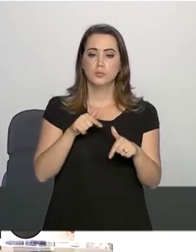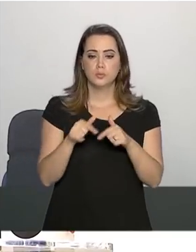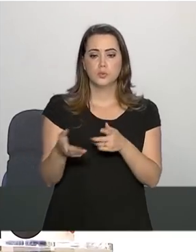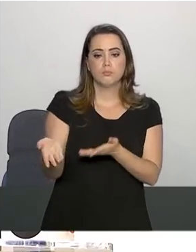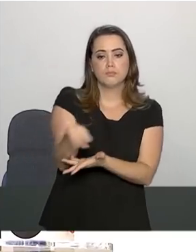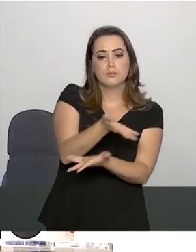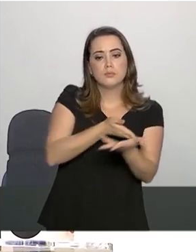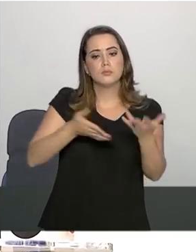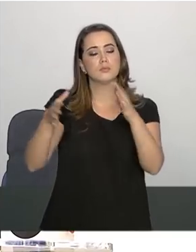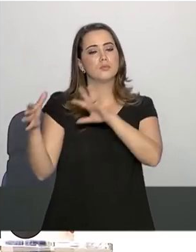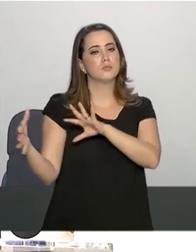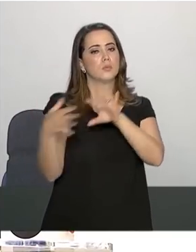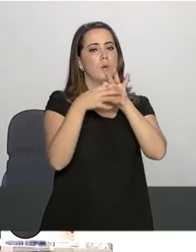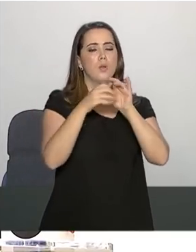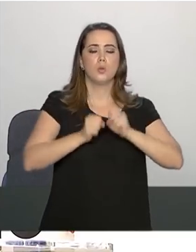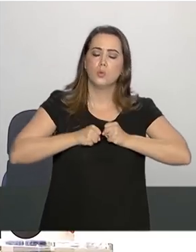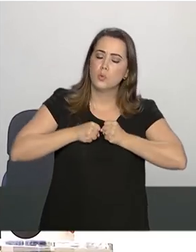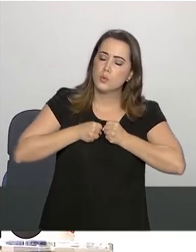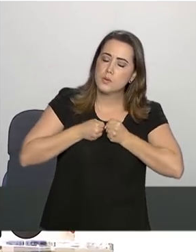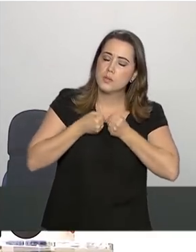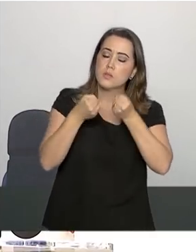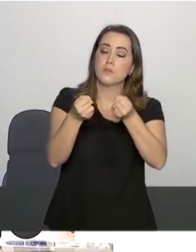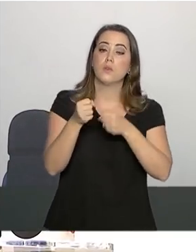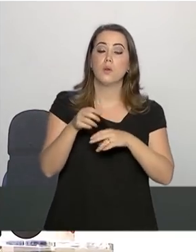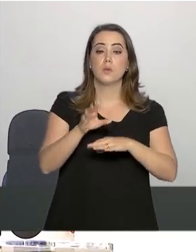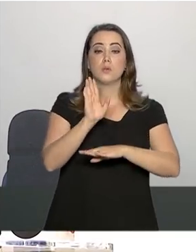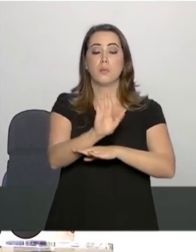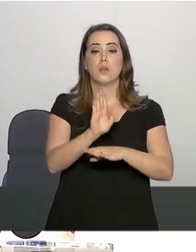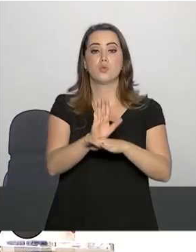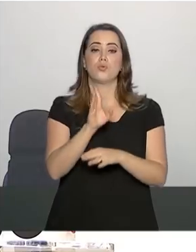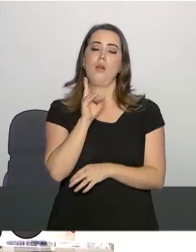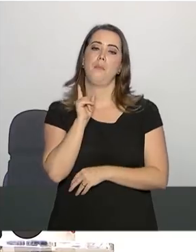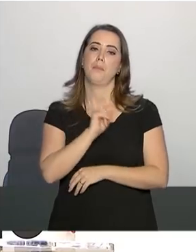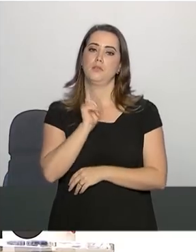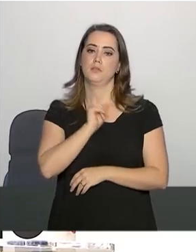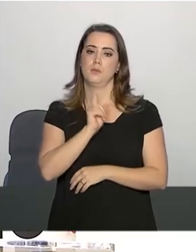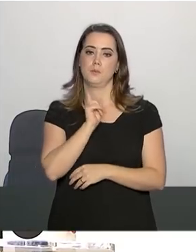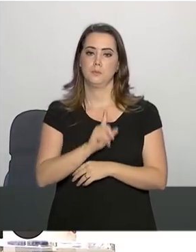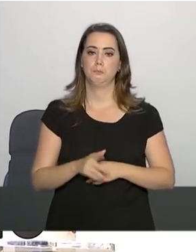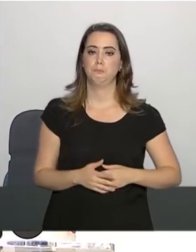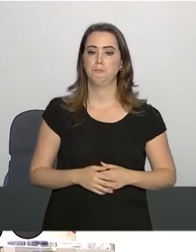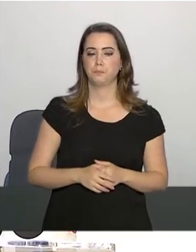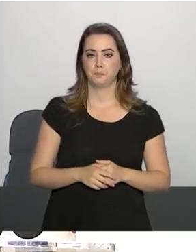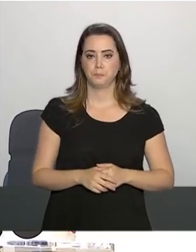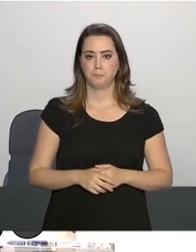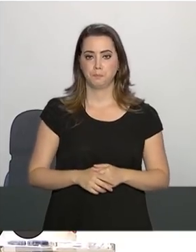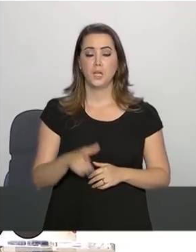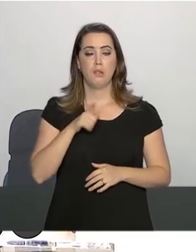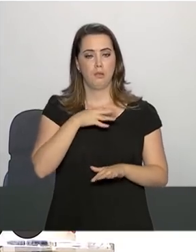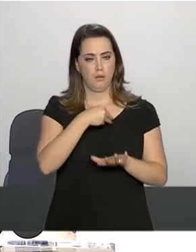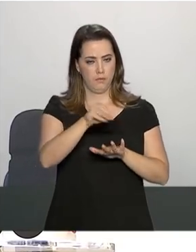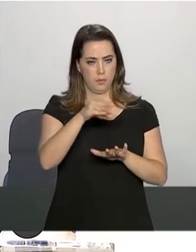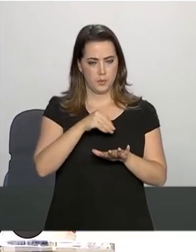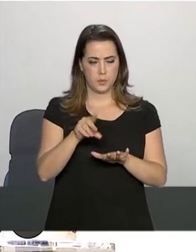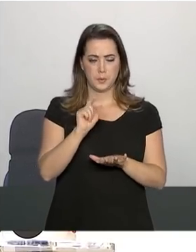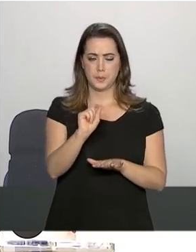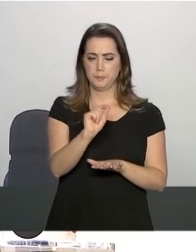articulação dos esforços em apoio à Minas Gerais. Algumas informações